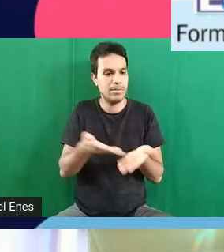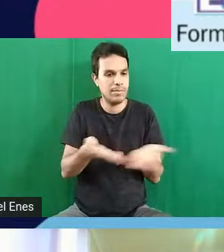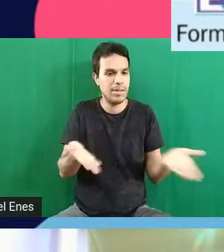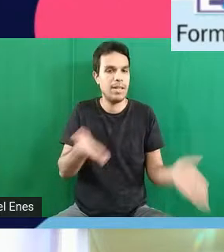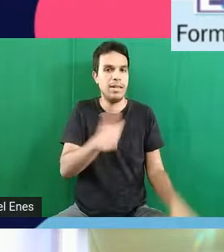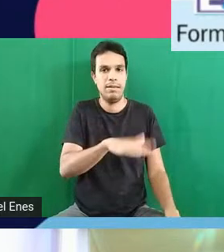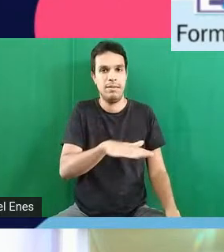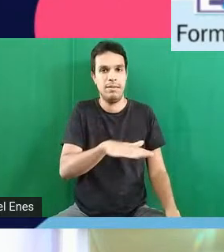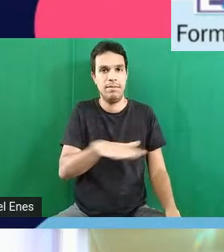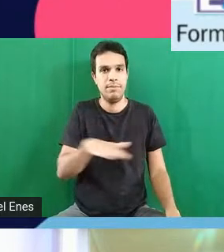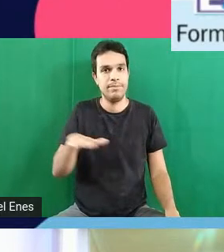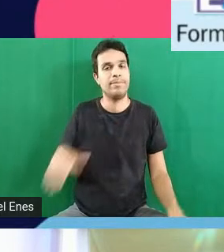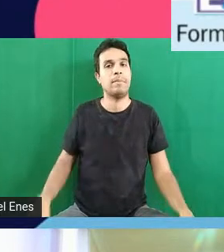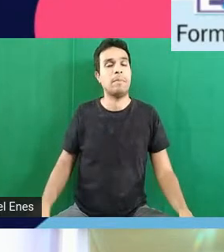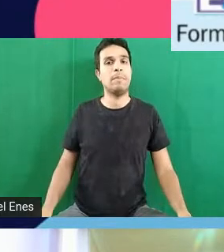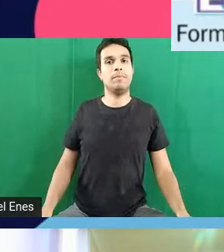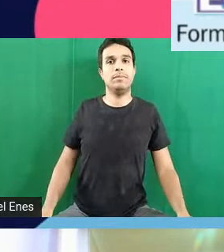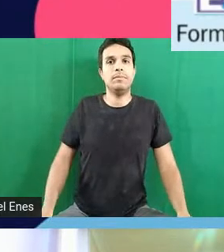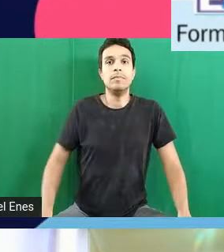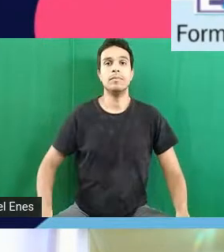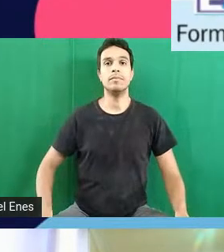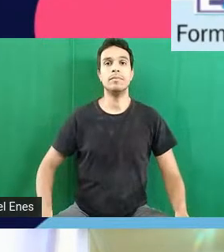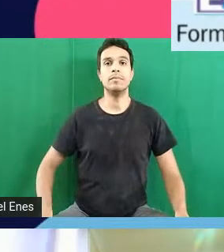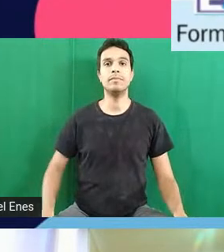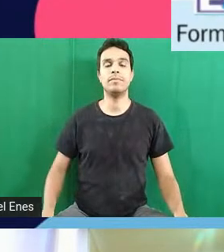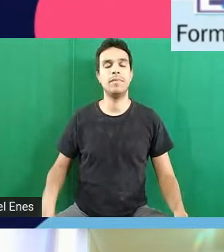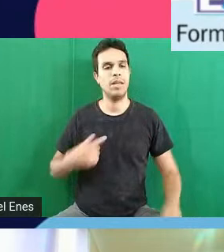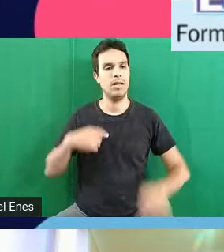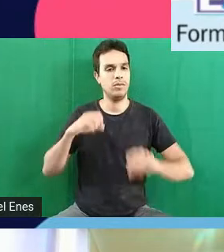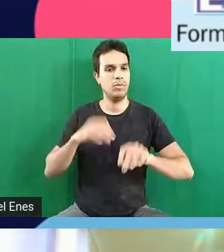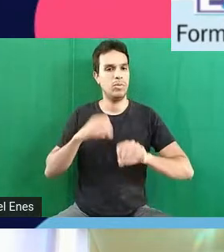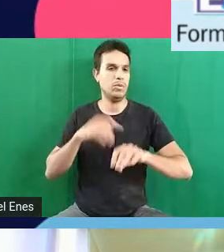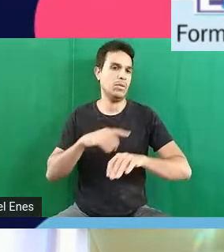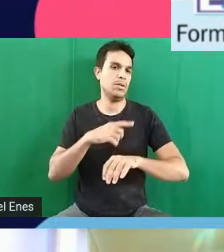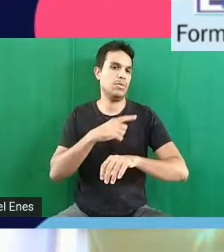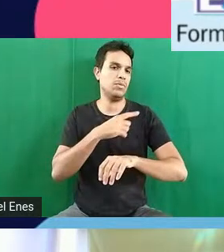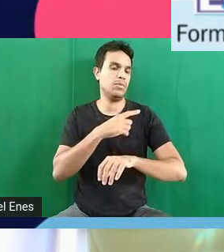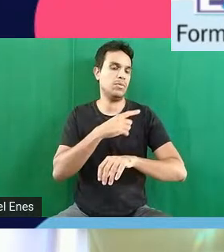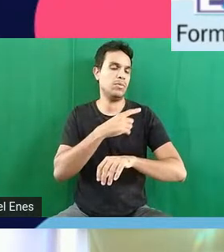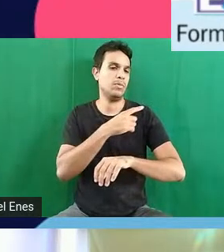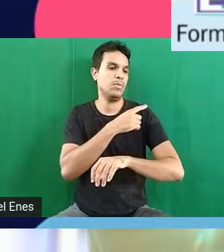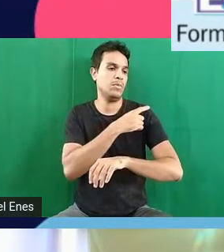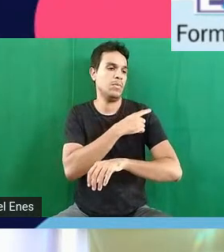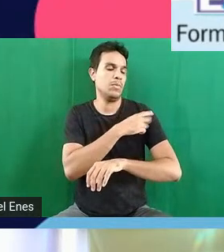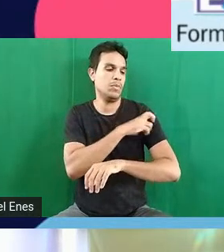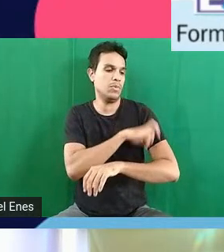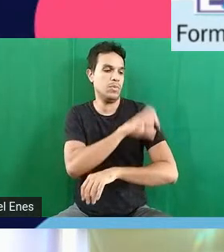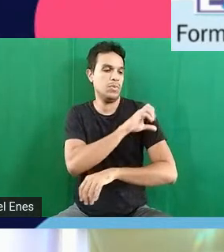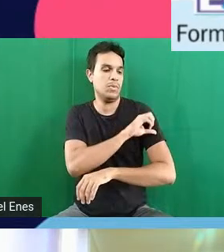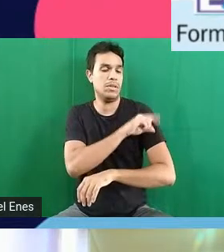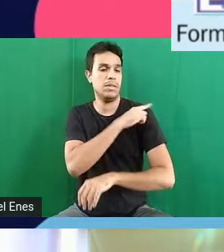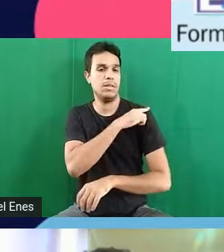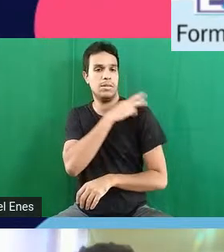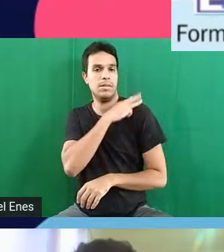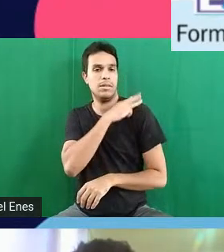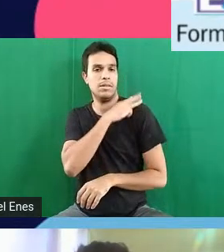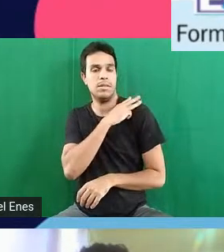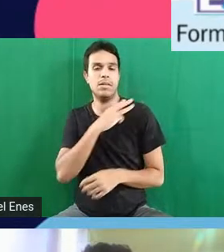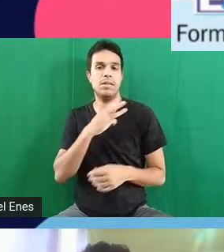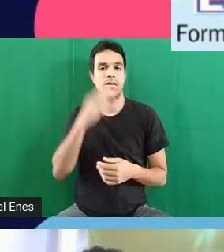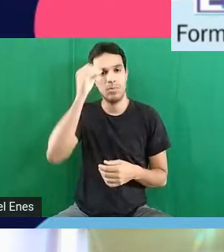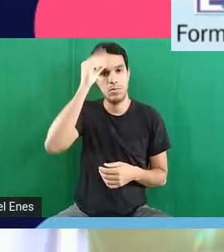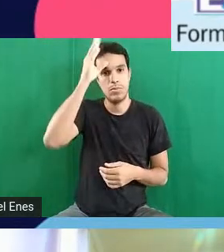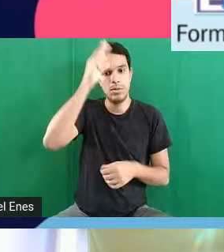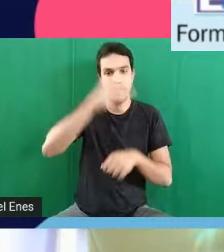é eu dou aula no ensino fundamental e no médio a tem um curso médio técnico agora em algumas